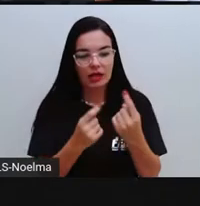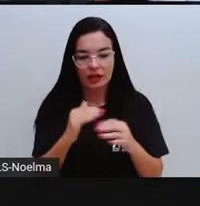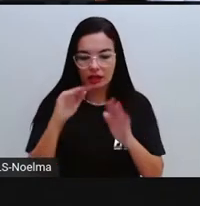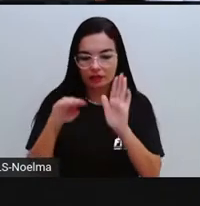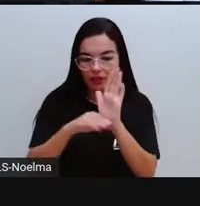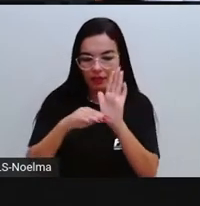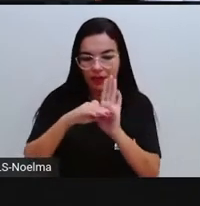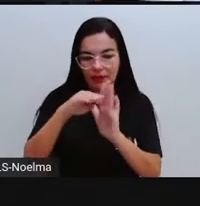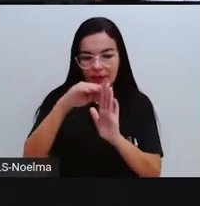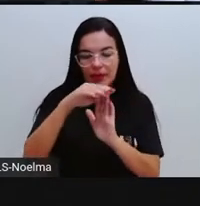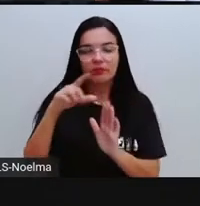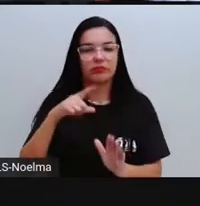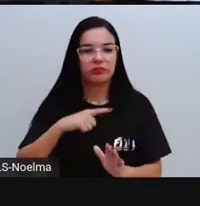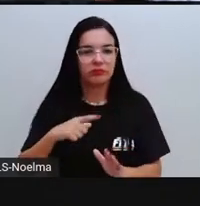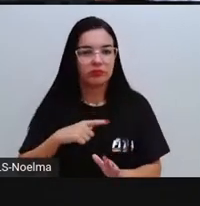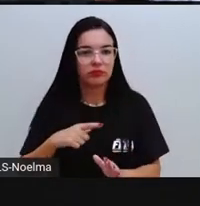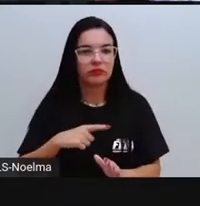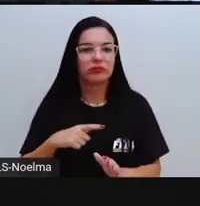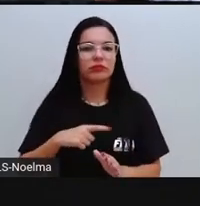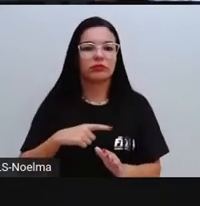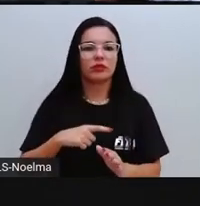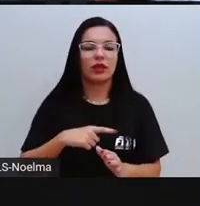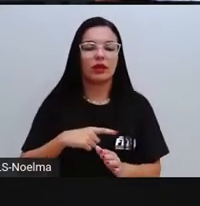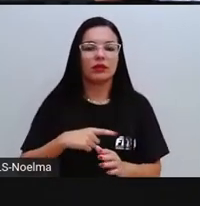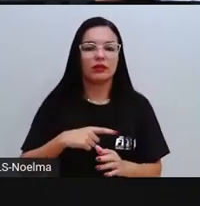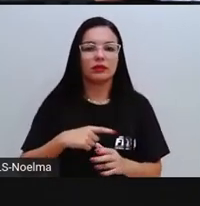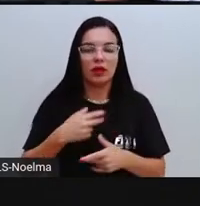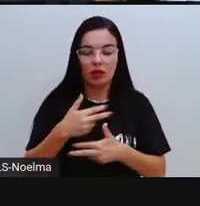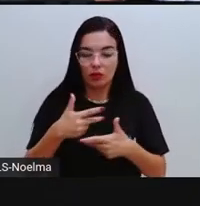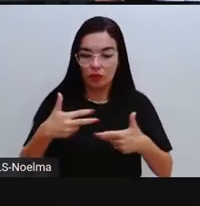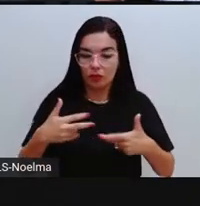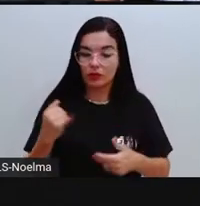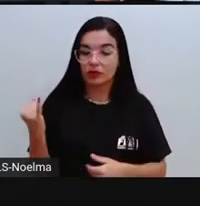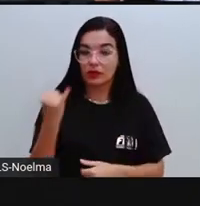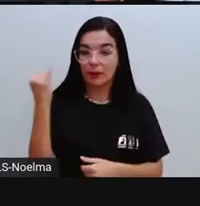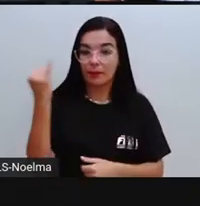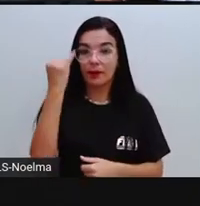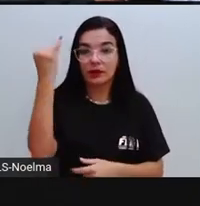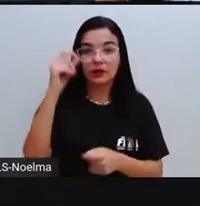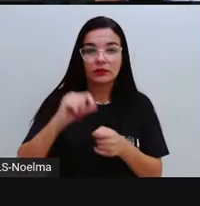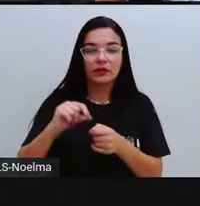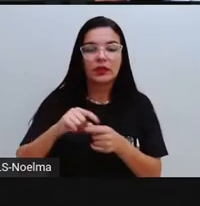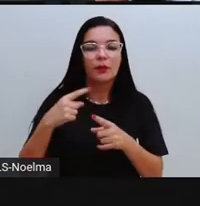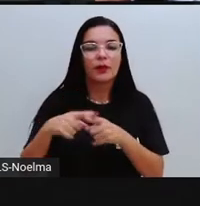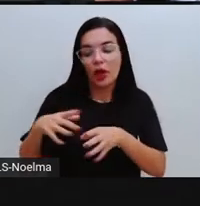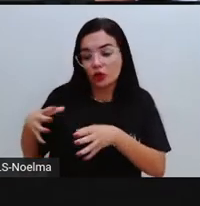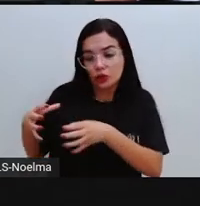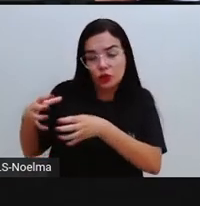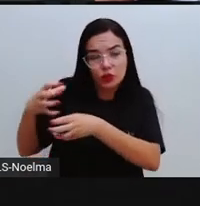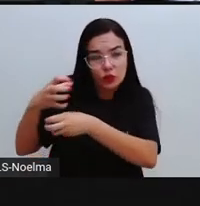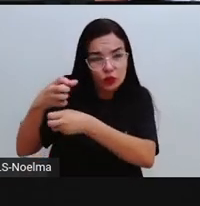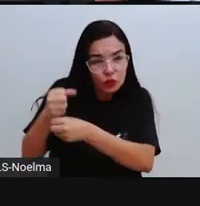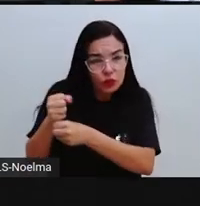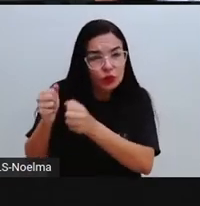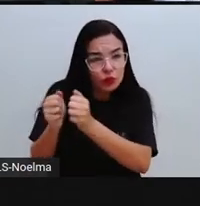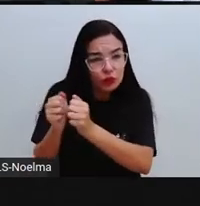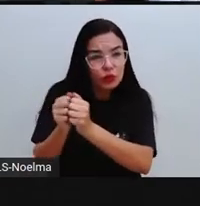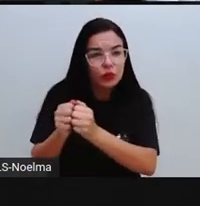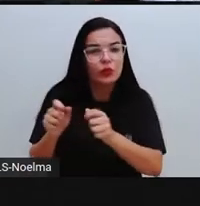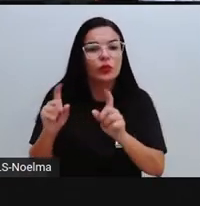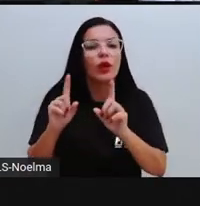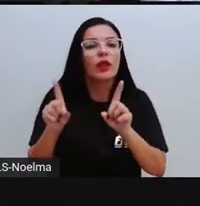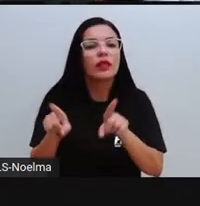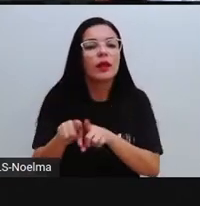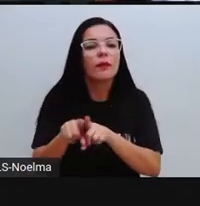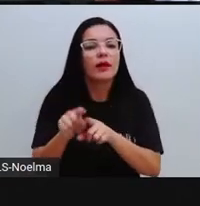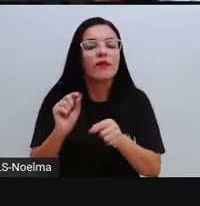função e cada função é importante porque vai juntos, né? Vão fazer com que a planta cresça, com que a planta se